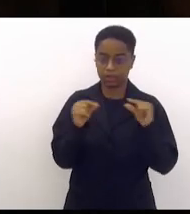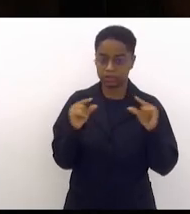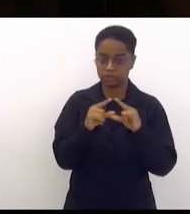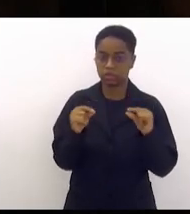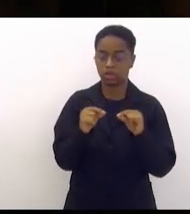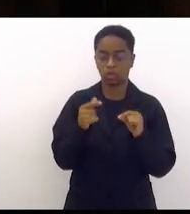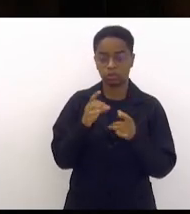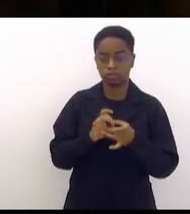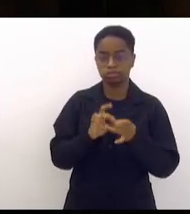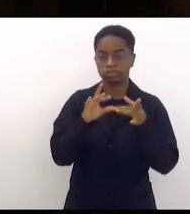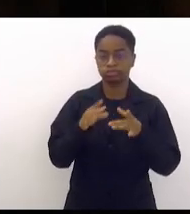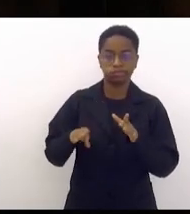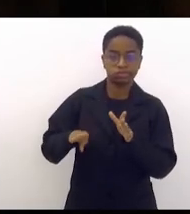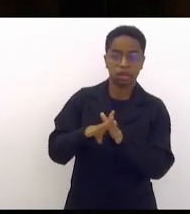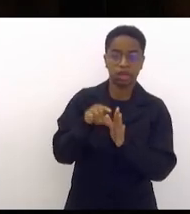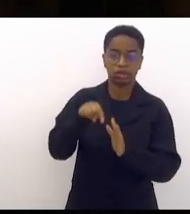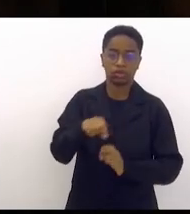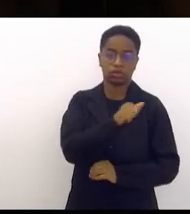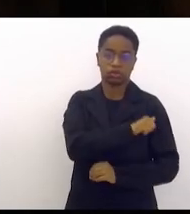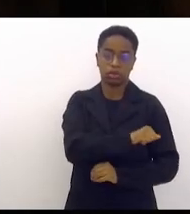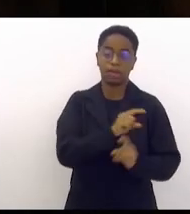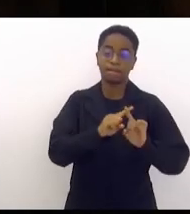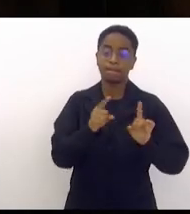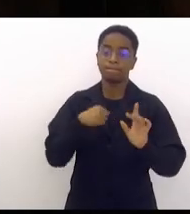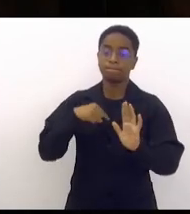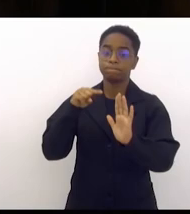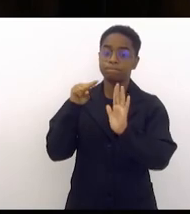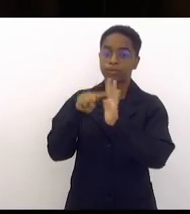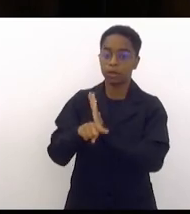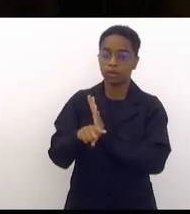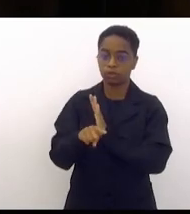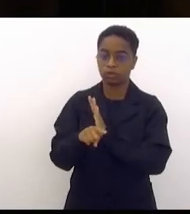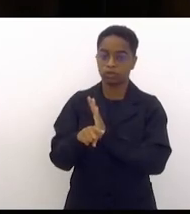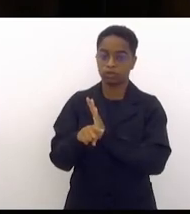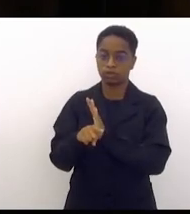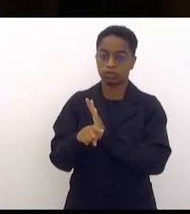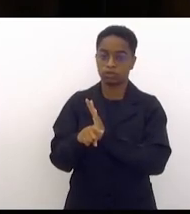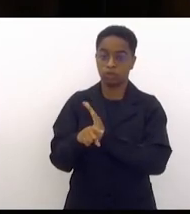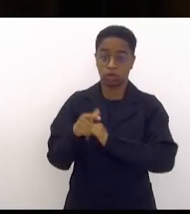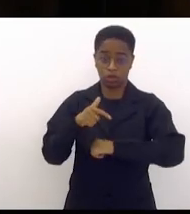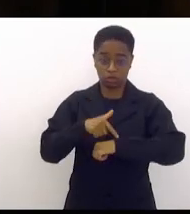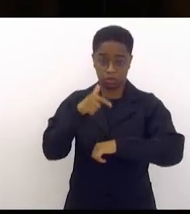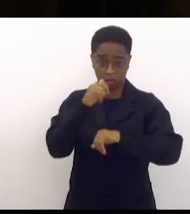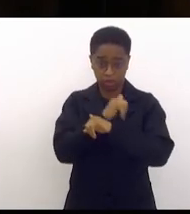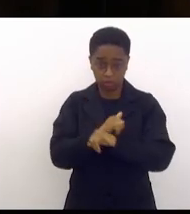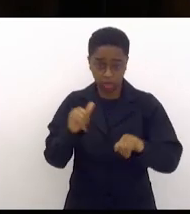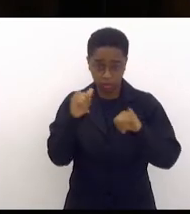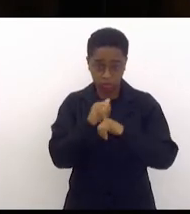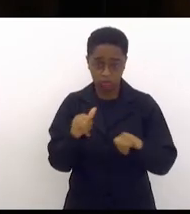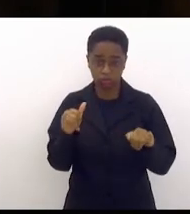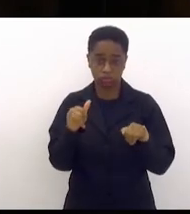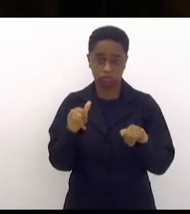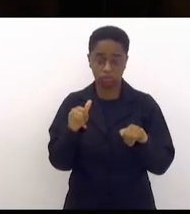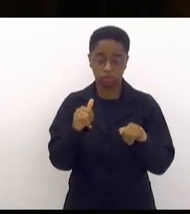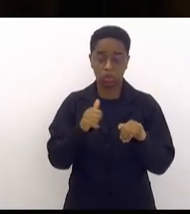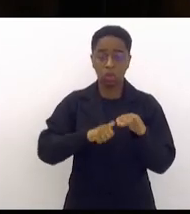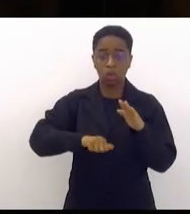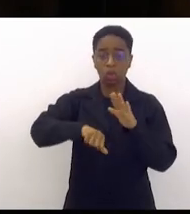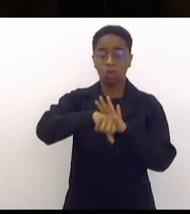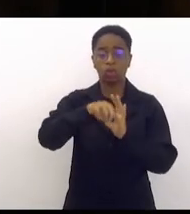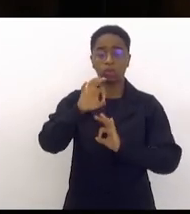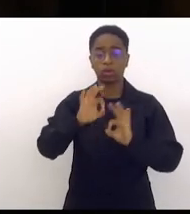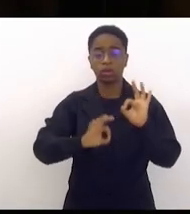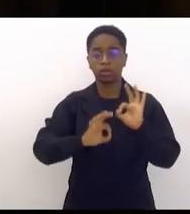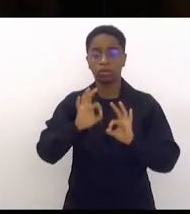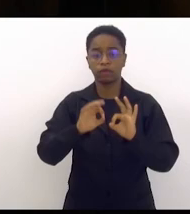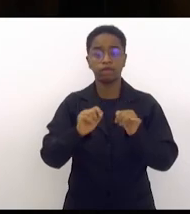e aí eu indago quando se anunciou isso o crime organizado